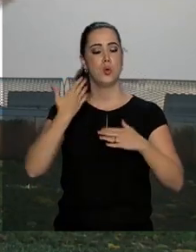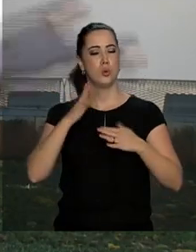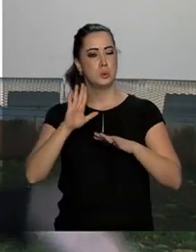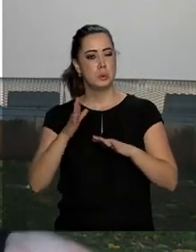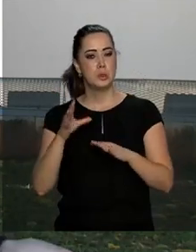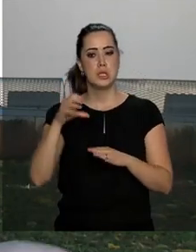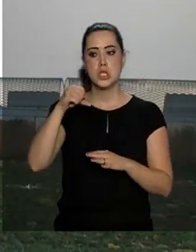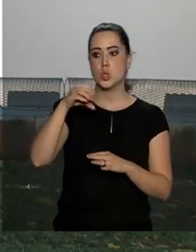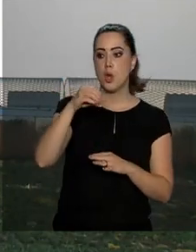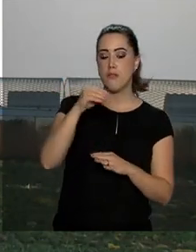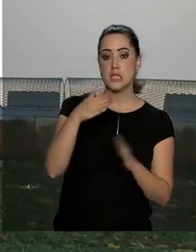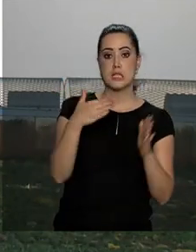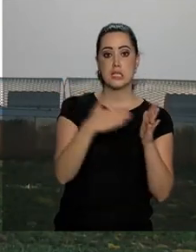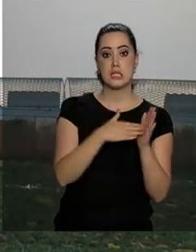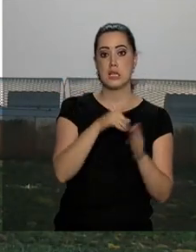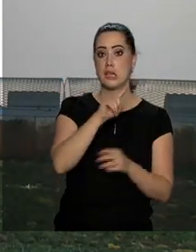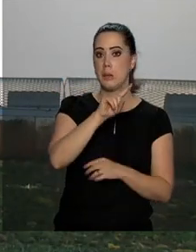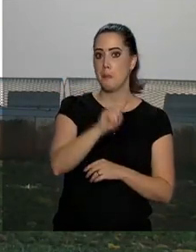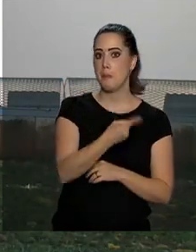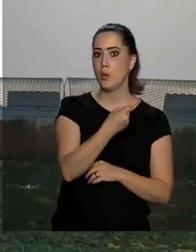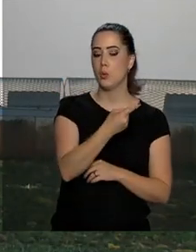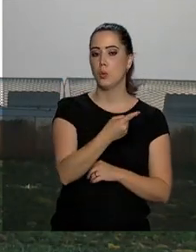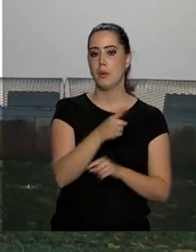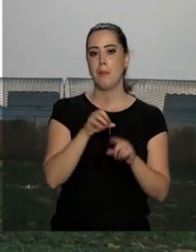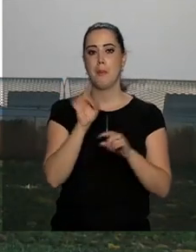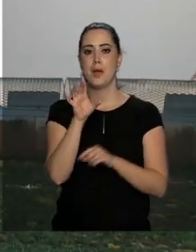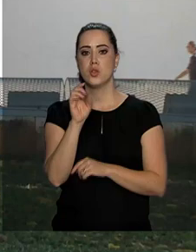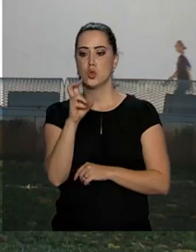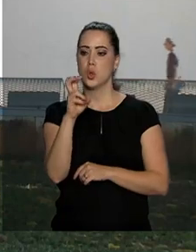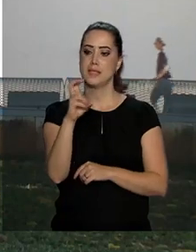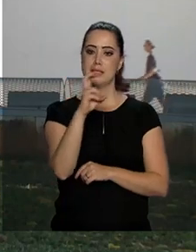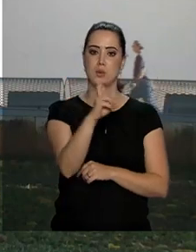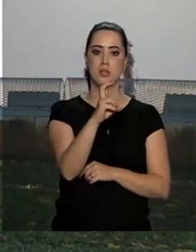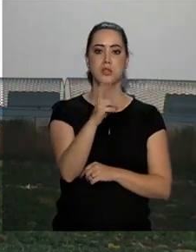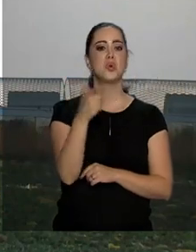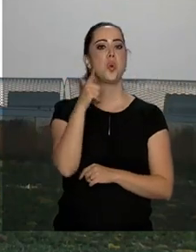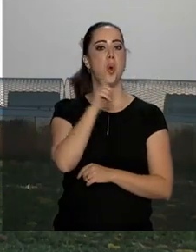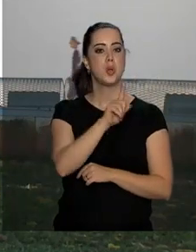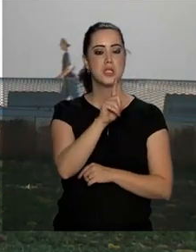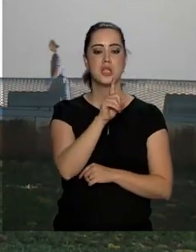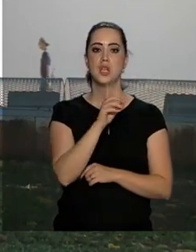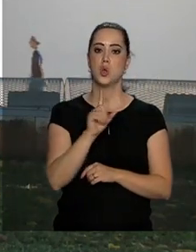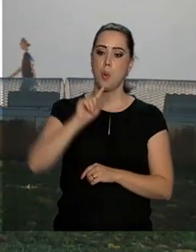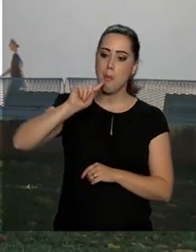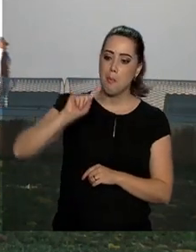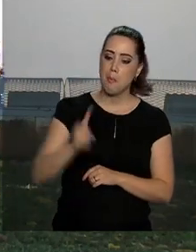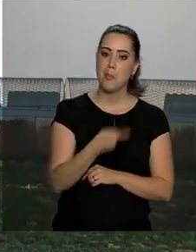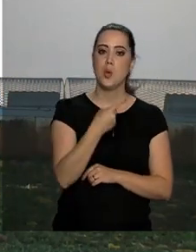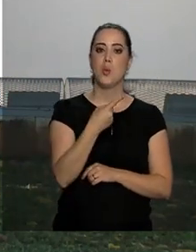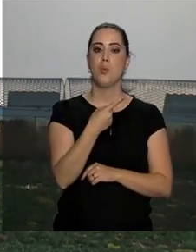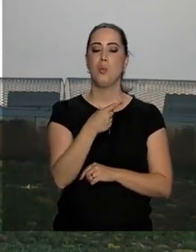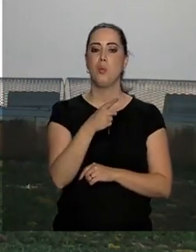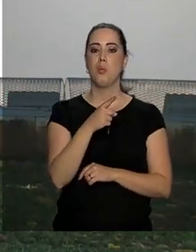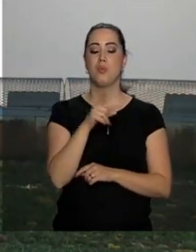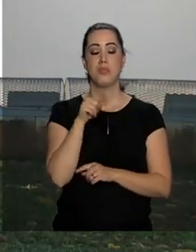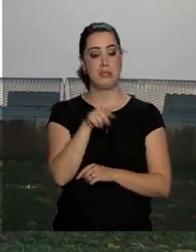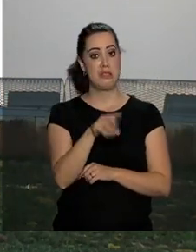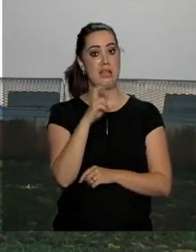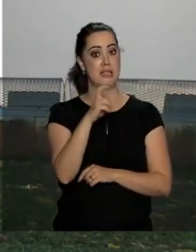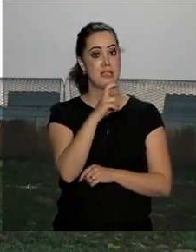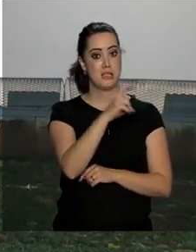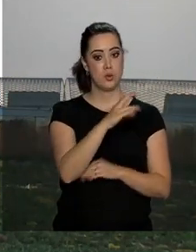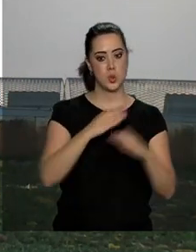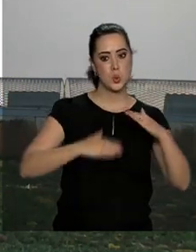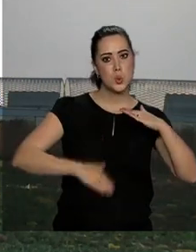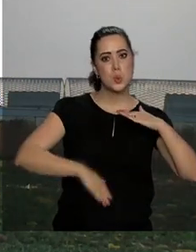entre 900 e 1 mil pontos. Mas só 55 chegaram à pontuação máxima. E dessas 55